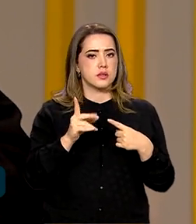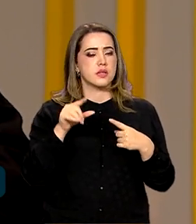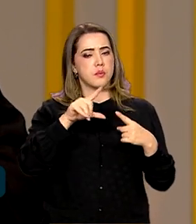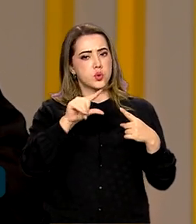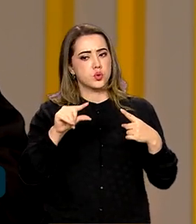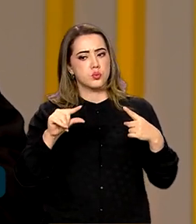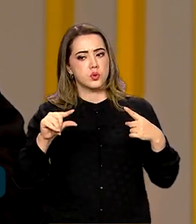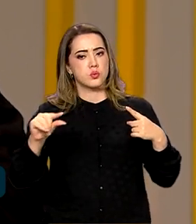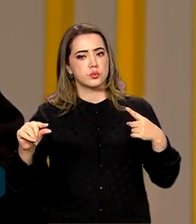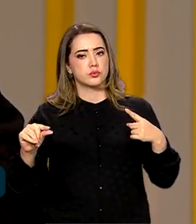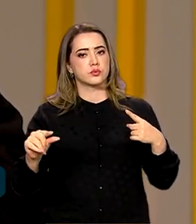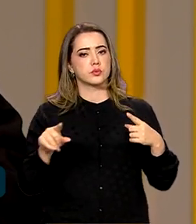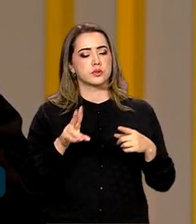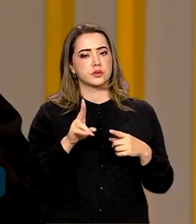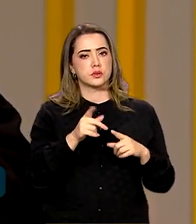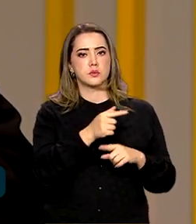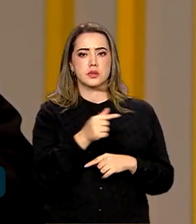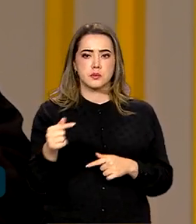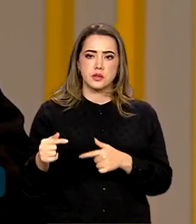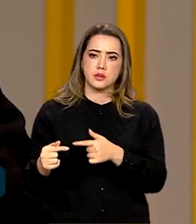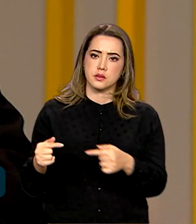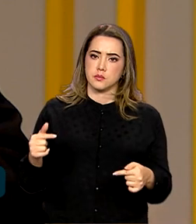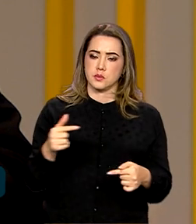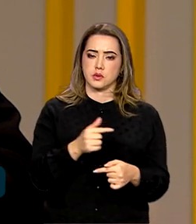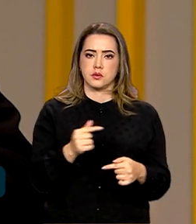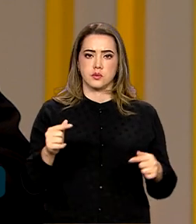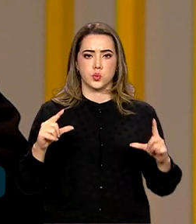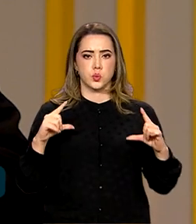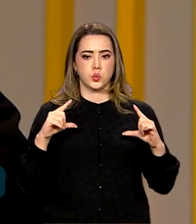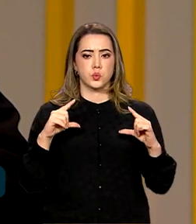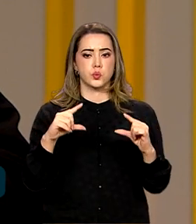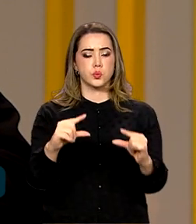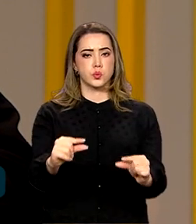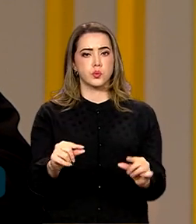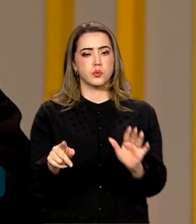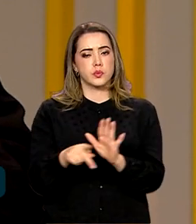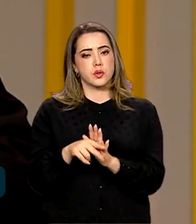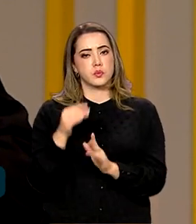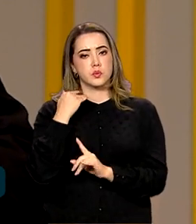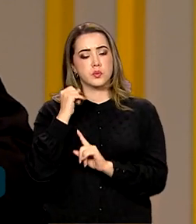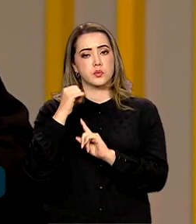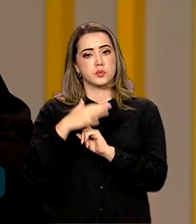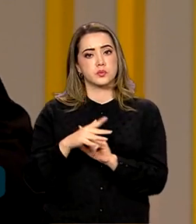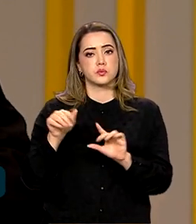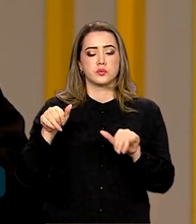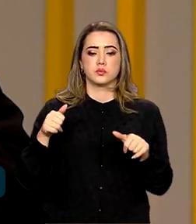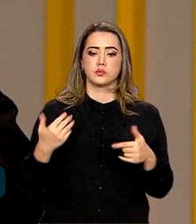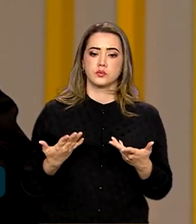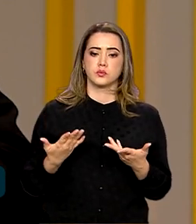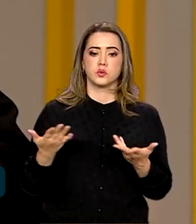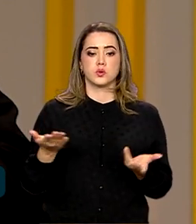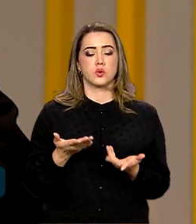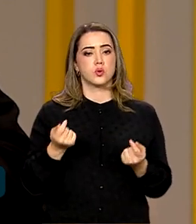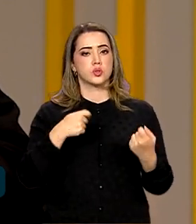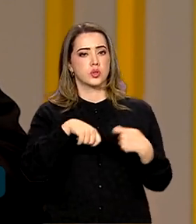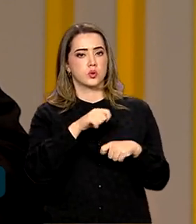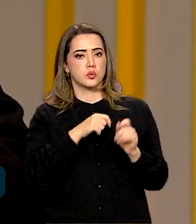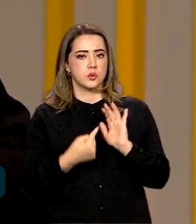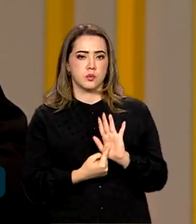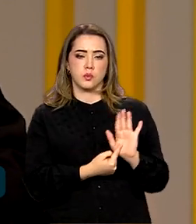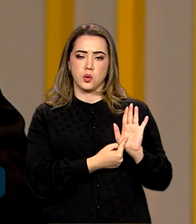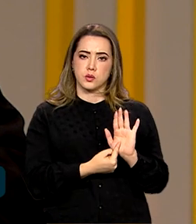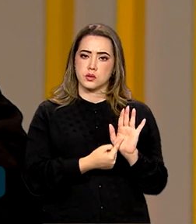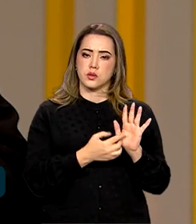reunião, a cada semana, cada levantamento de dados feito pelo Banco Central. Então, o cenário econômico está indicando